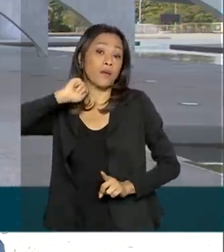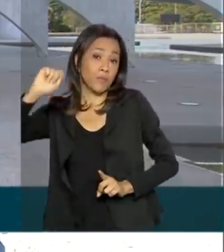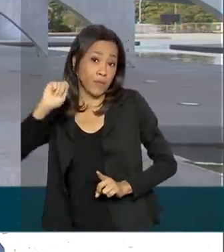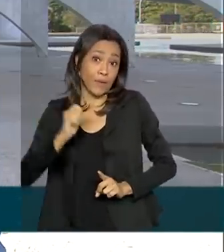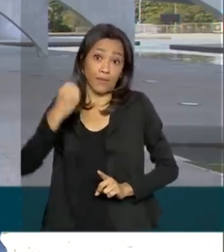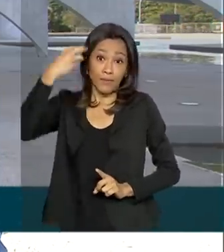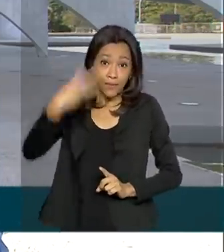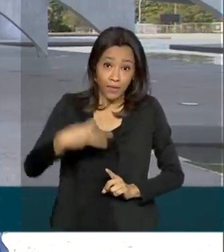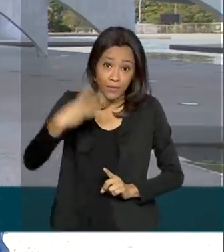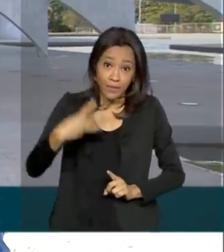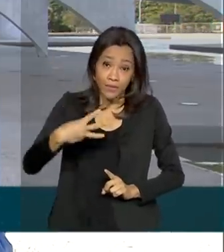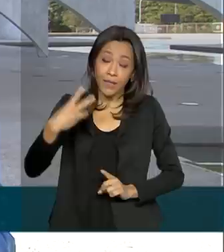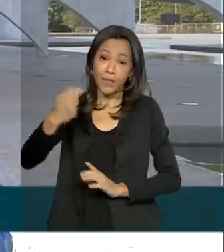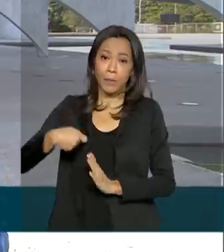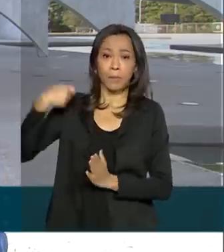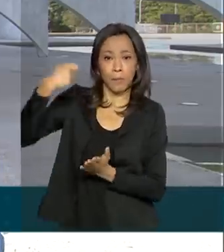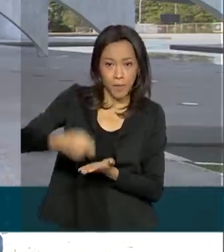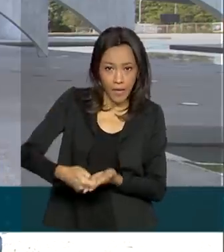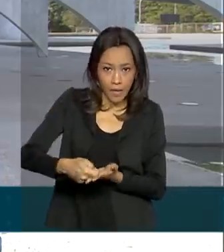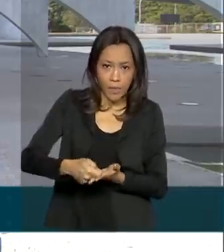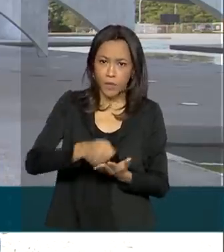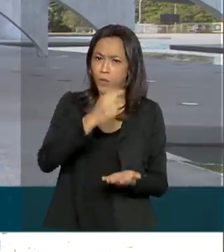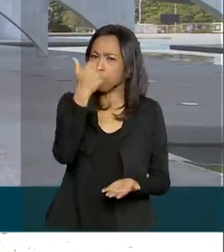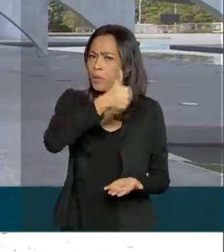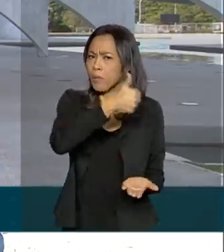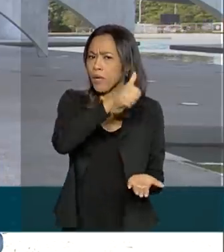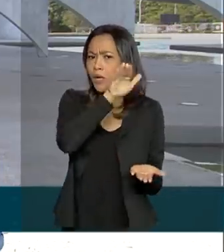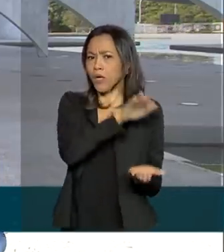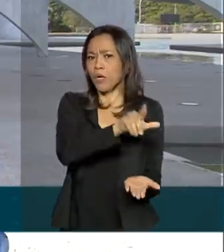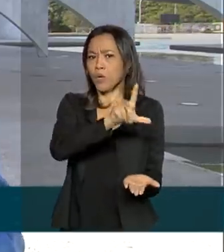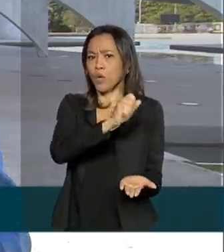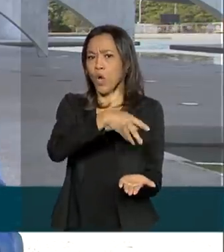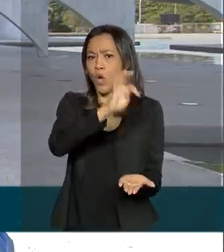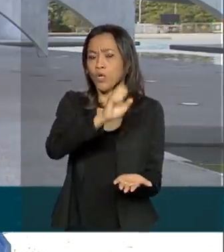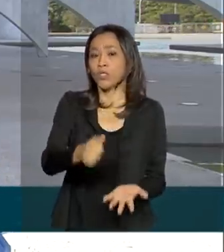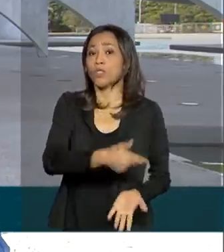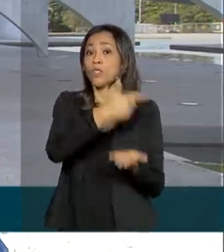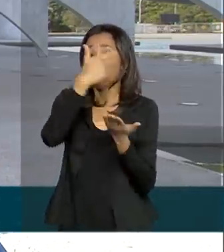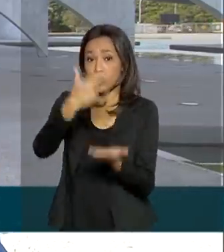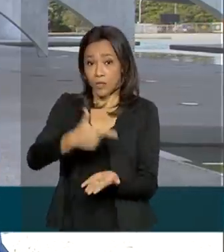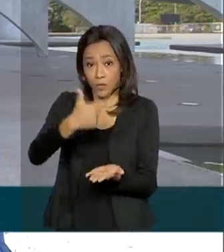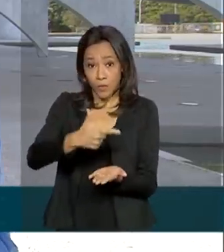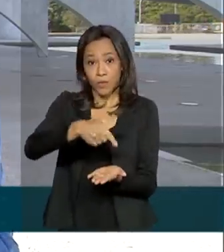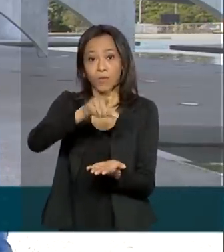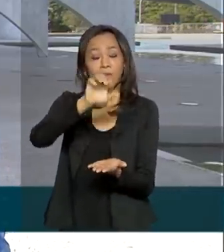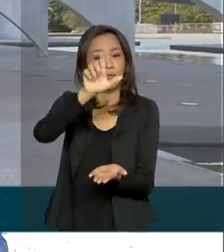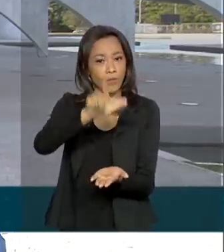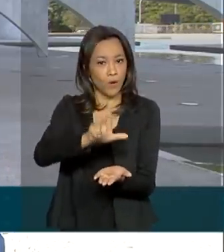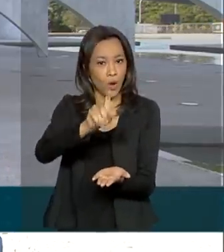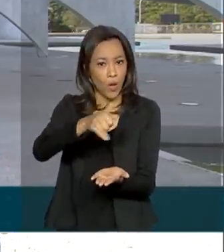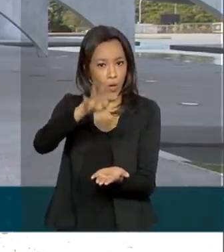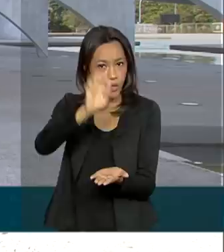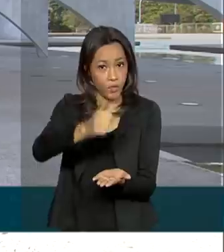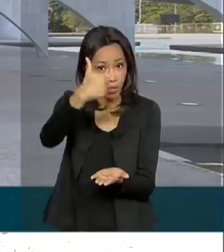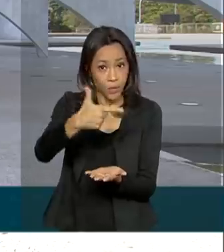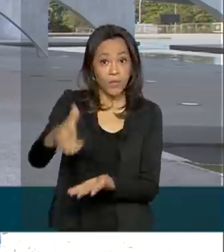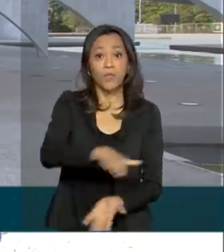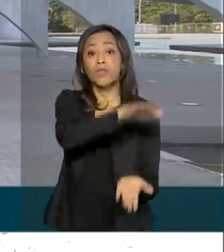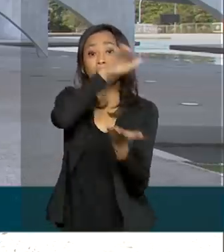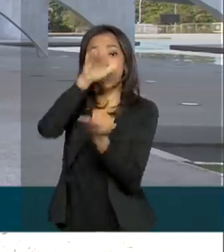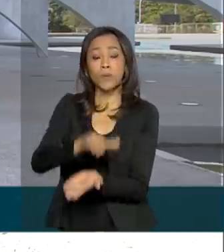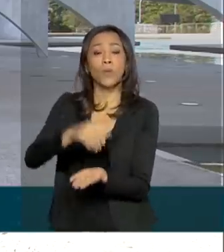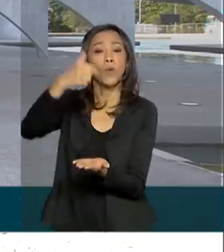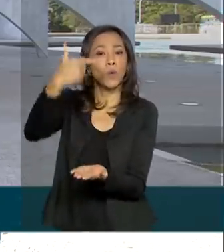terceira parcela do lote 1, a segunda parcela do lote 2 e a primeira parcela para quem está no lote 4.